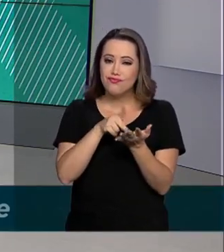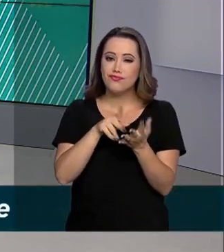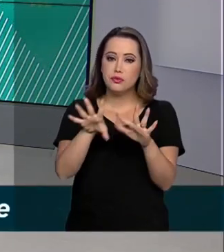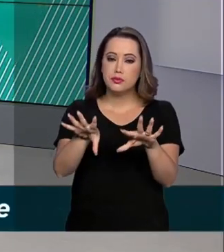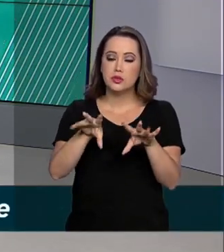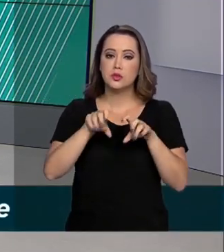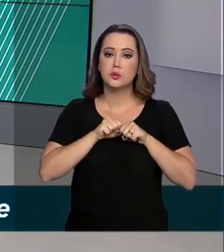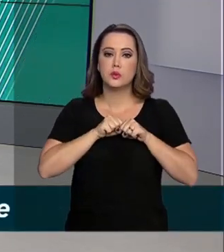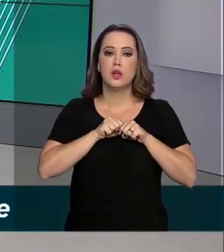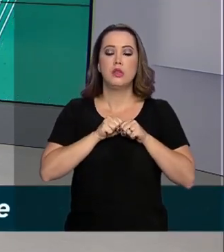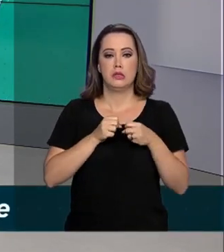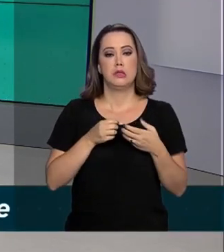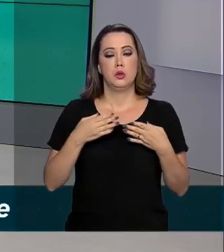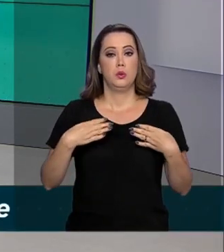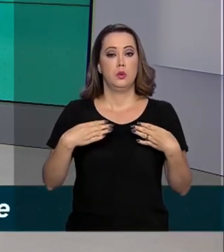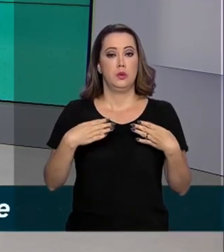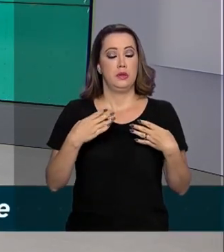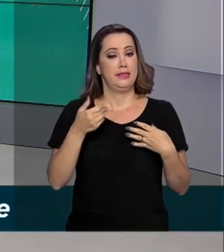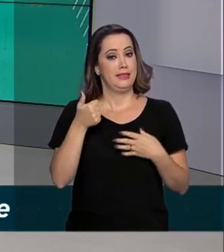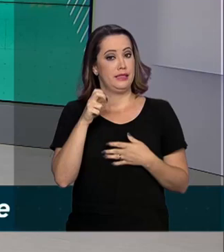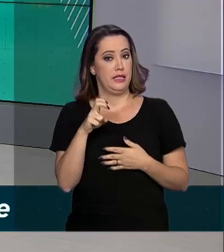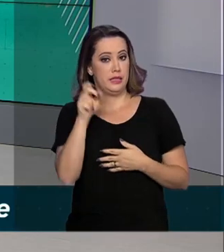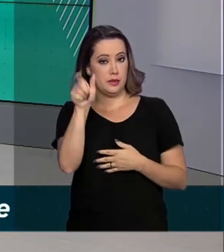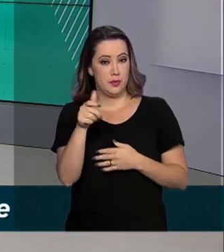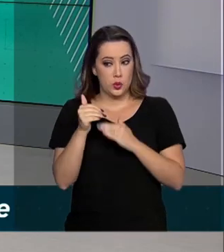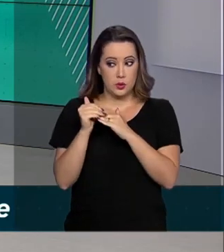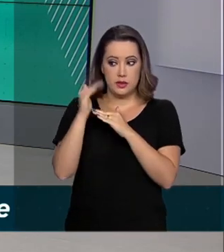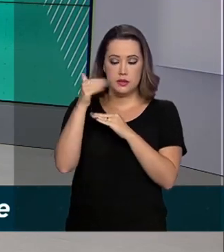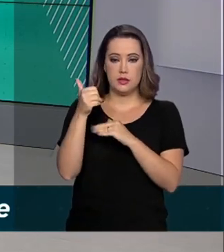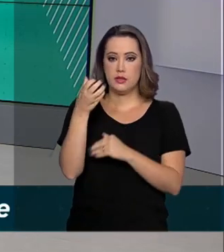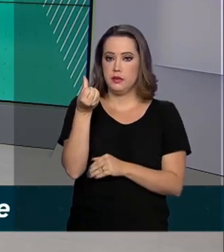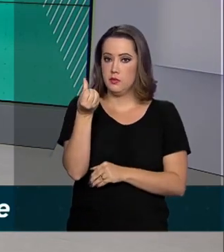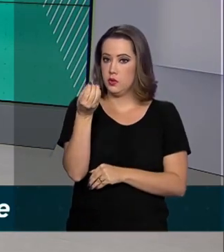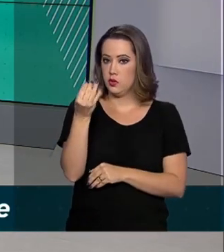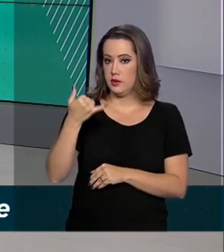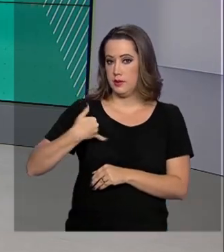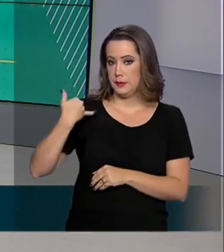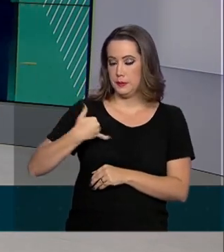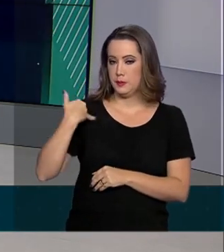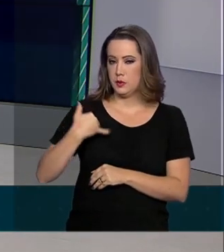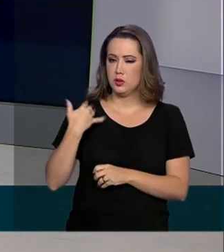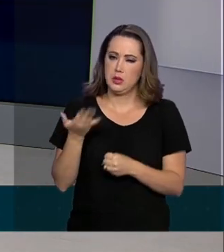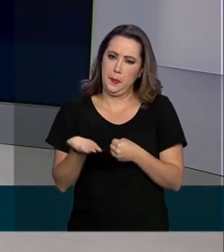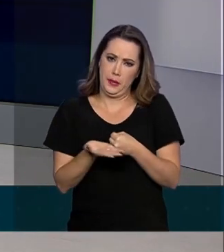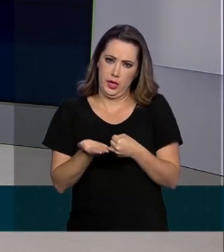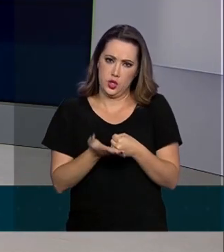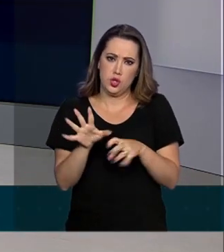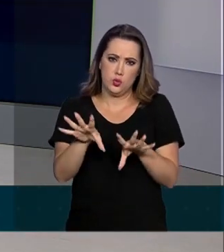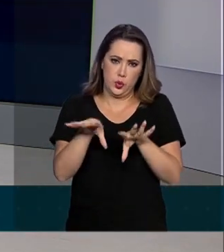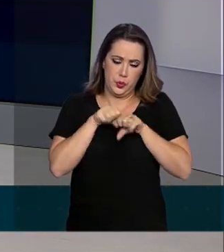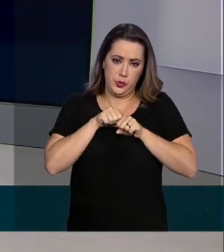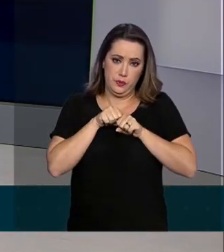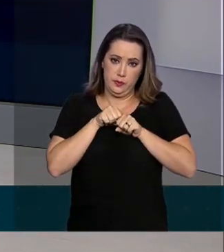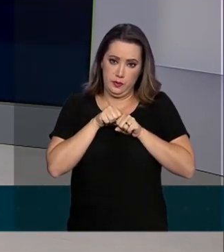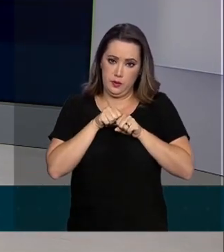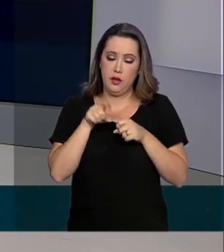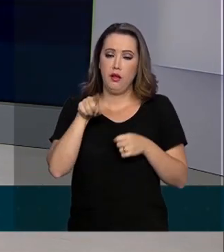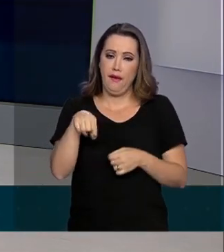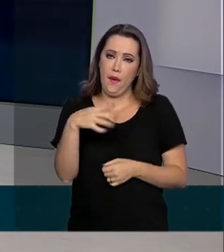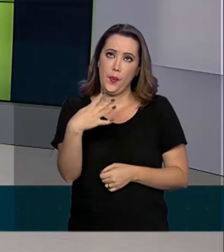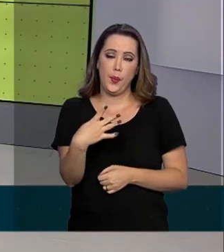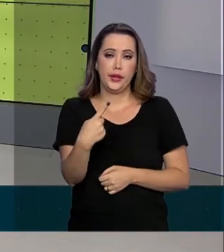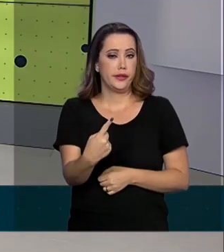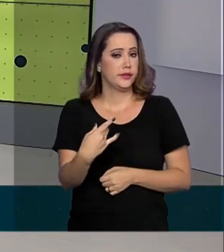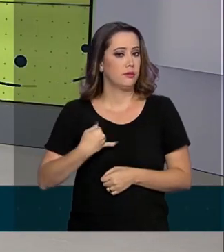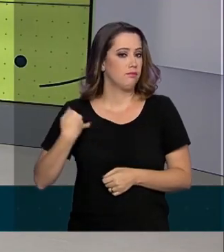Ministério da Saúde, 15 são de pessoas com mais de 60 anos. A faixa etária média de quem contraiu o Covid-19 é de